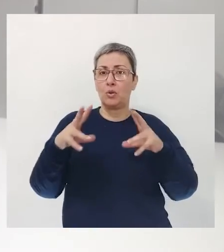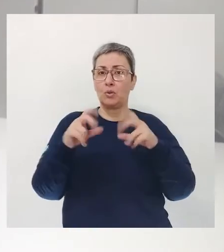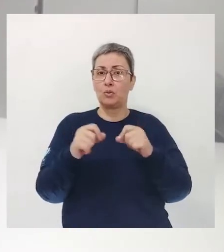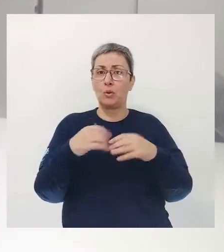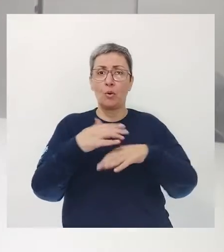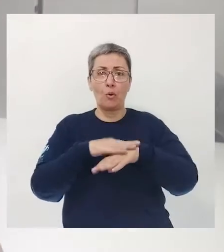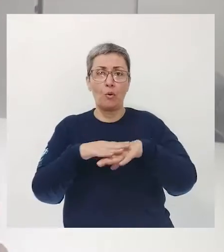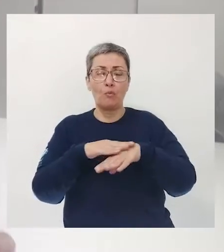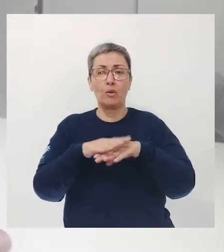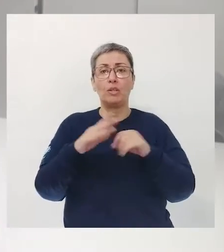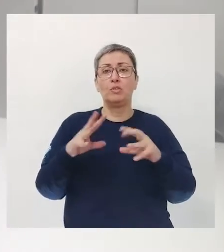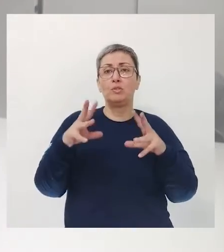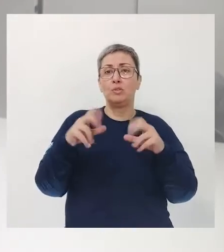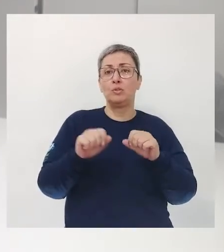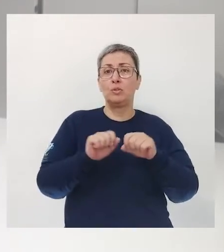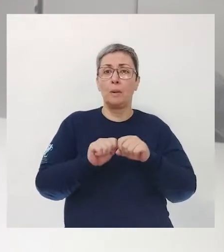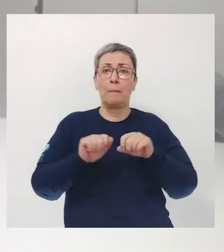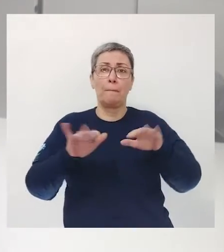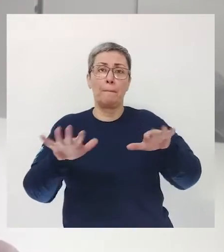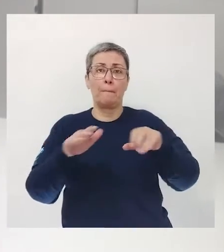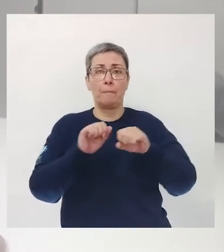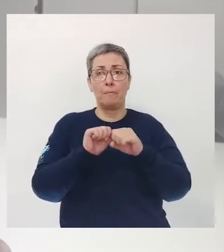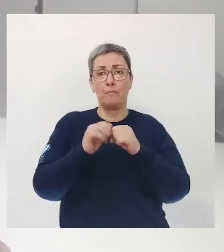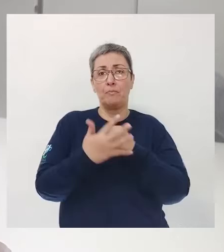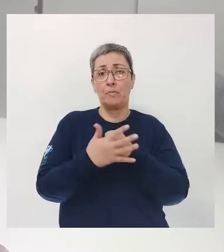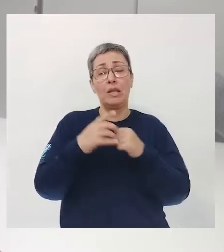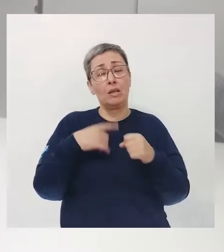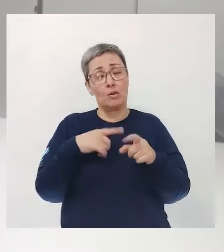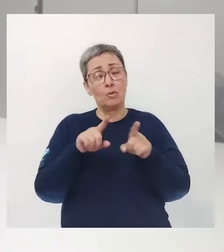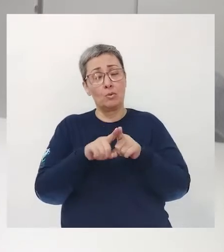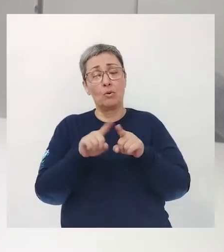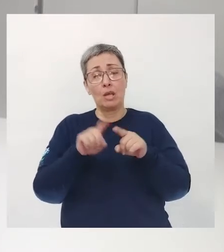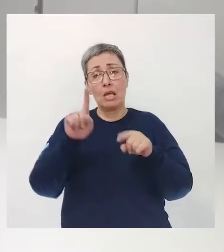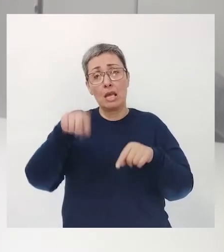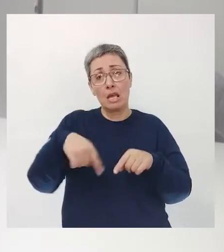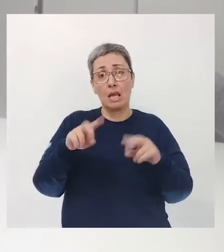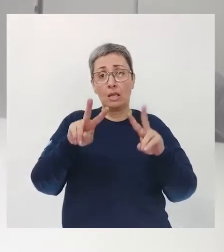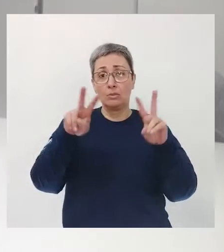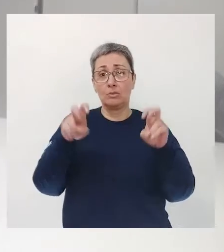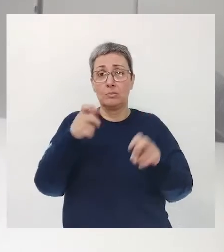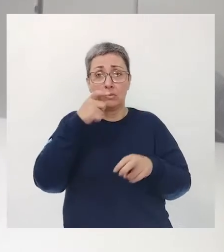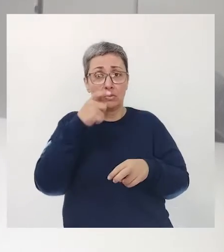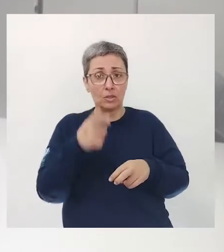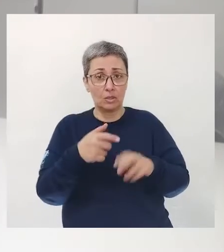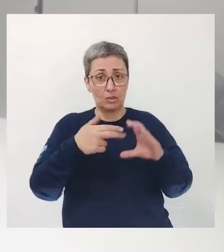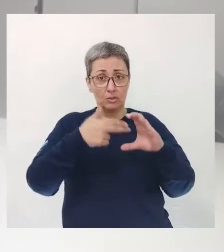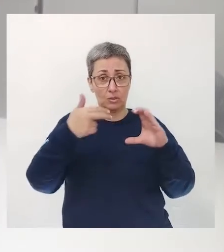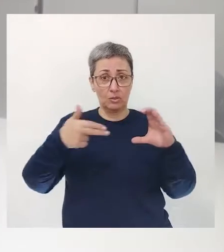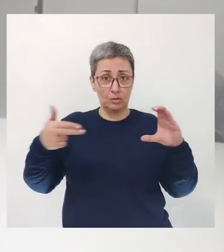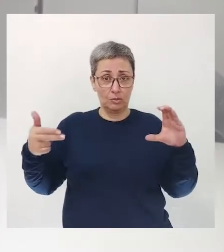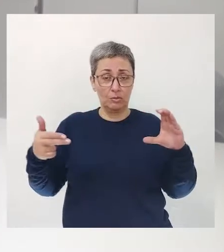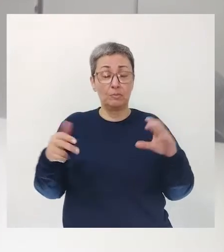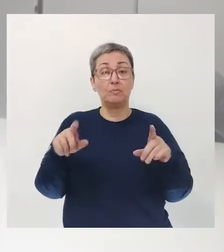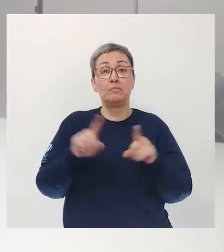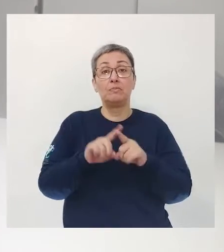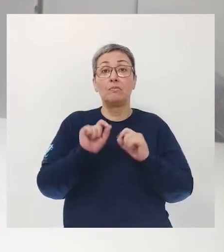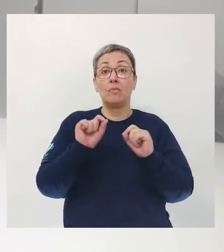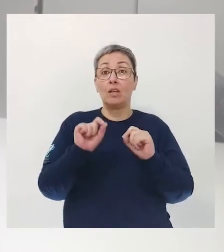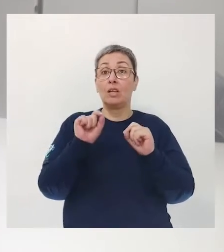todo mundo conversa o tempo todo É sobre a pandemia Esse seria um Esse é um tema muito interessante para uma charge